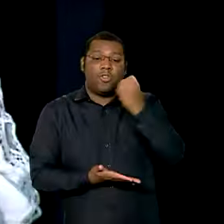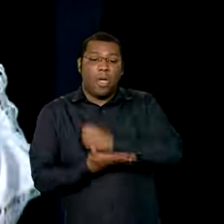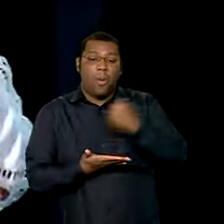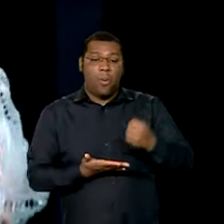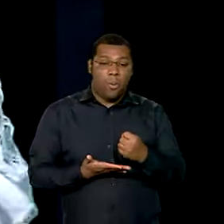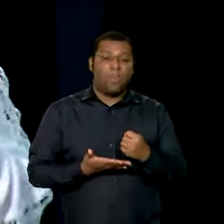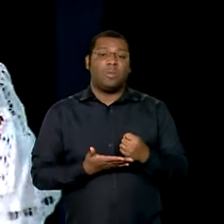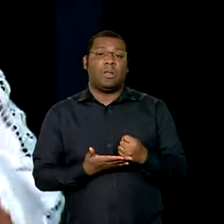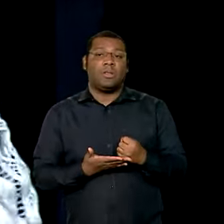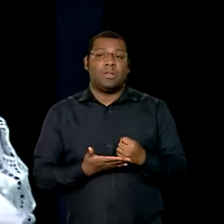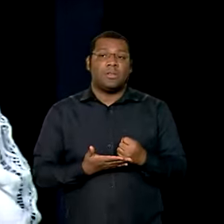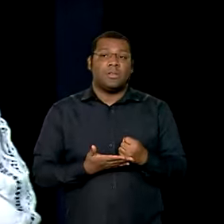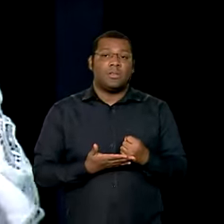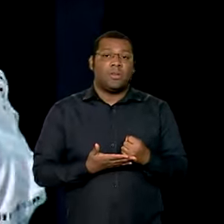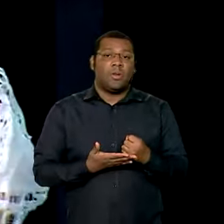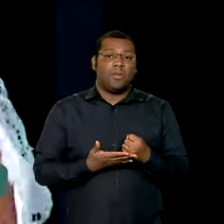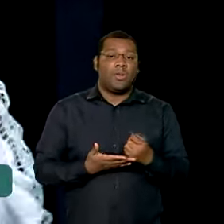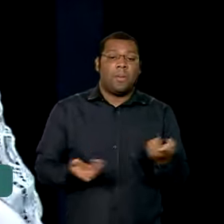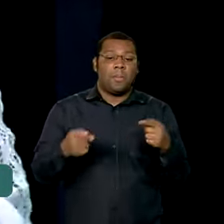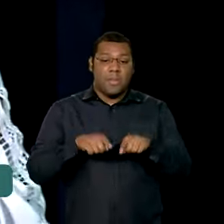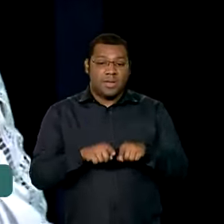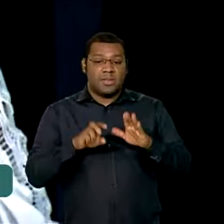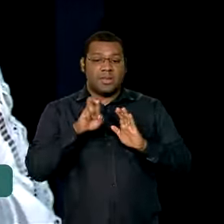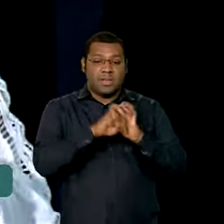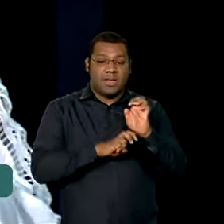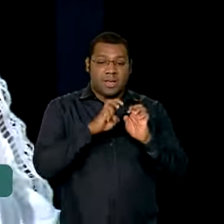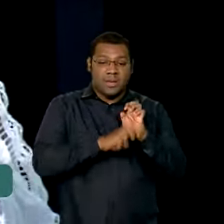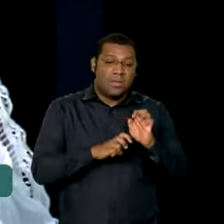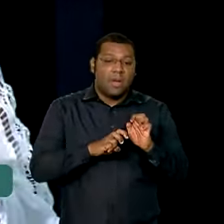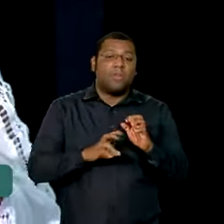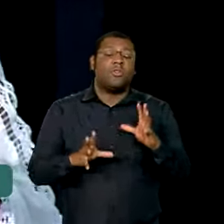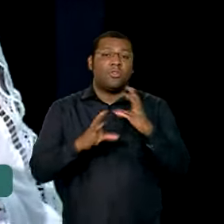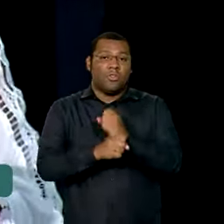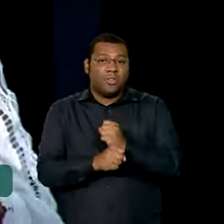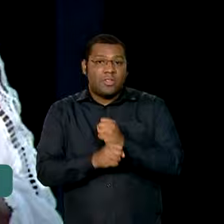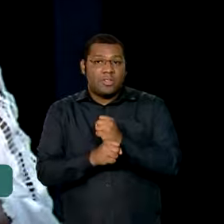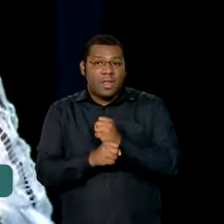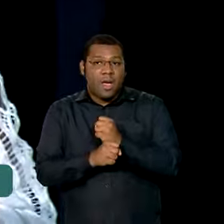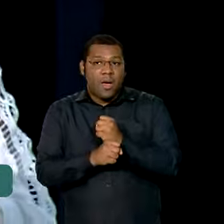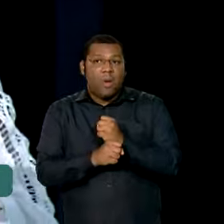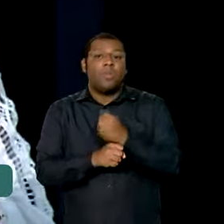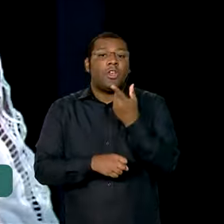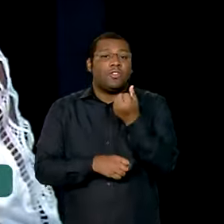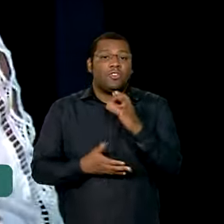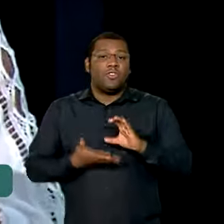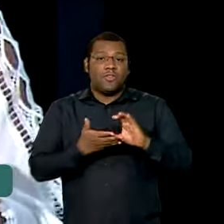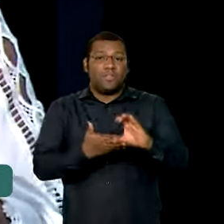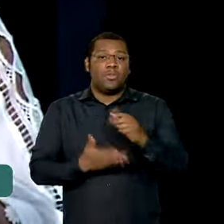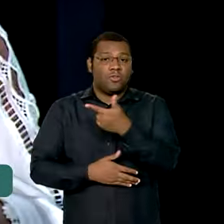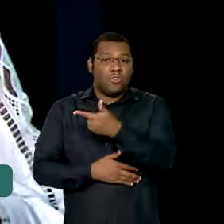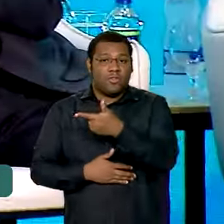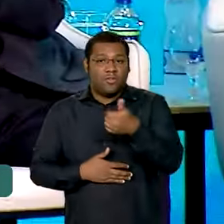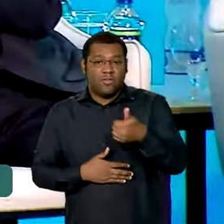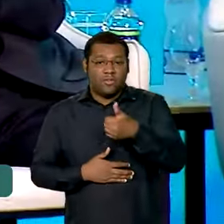encomenda junto à Embrapa no valor de R$ 21 milhões de reais em R 24 e R$ 25.